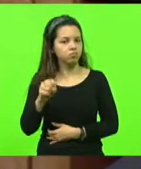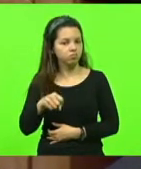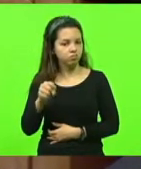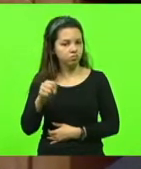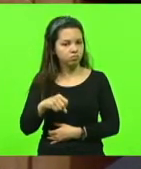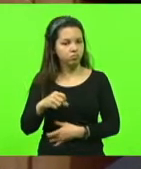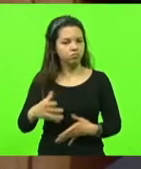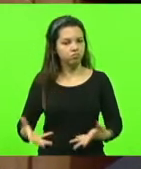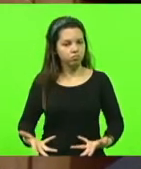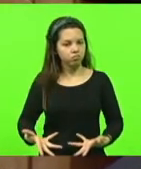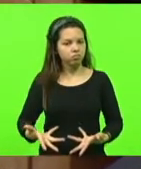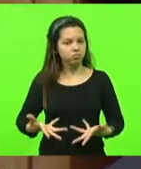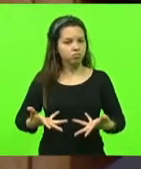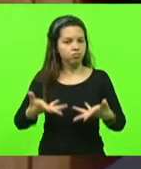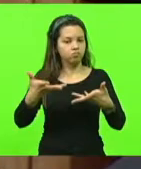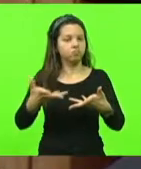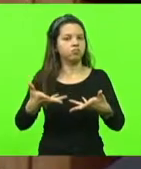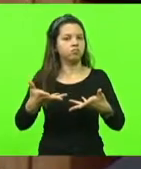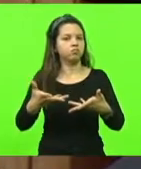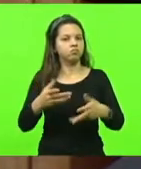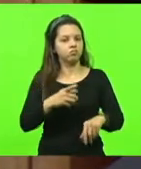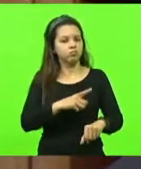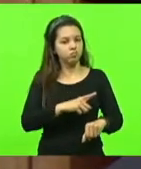edificado no seu tempo,